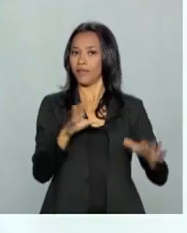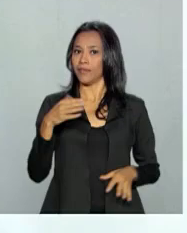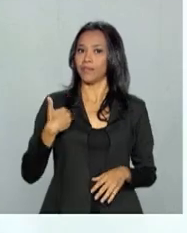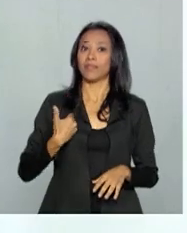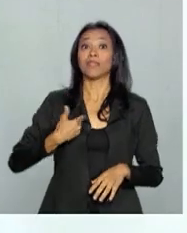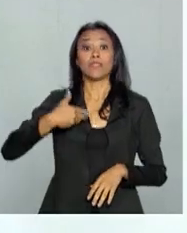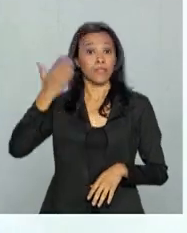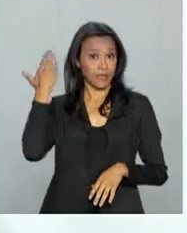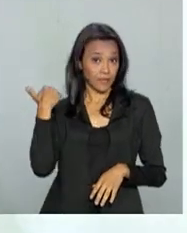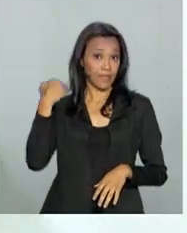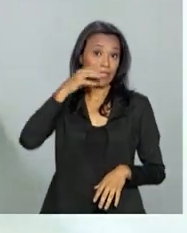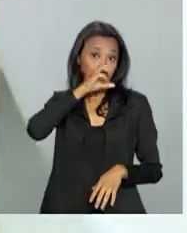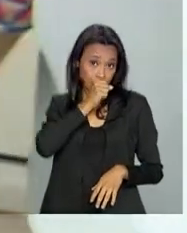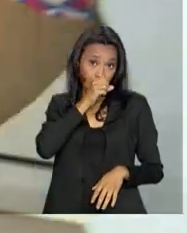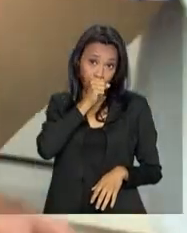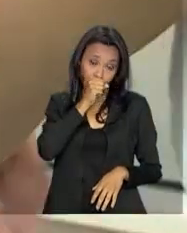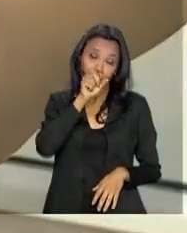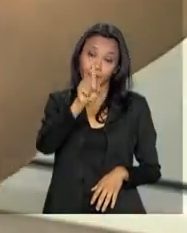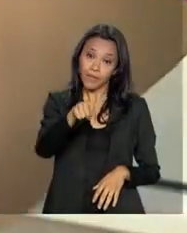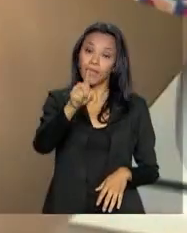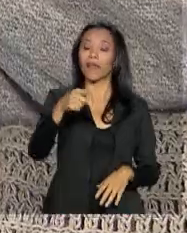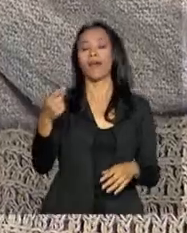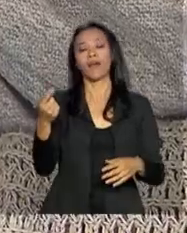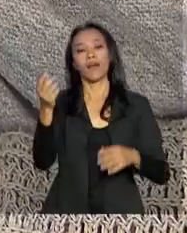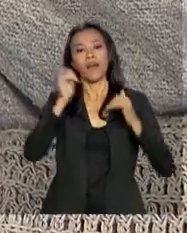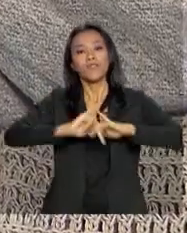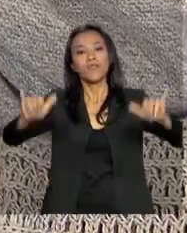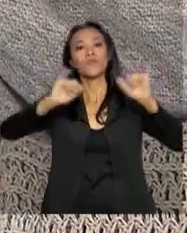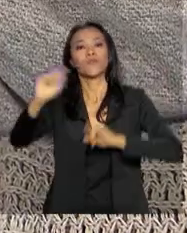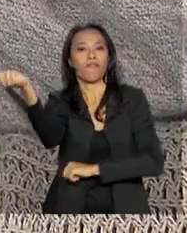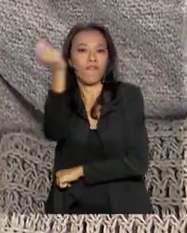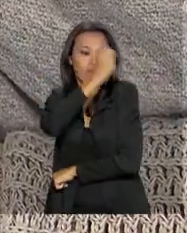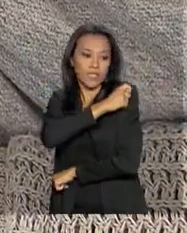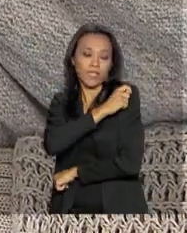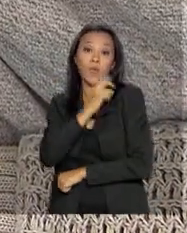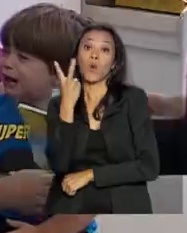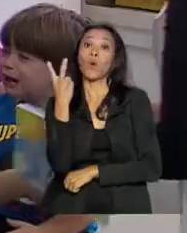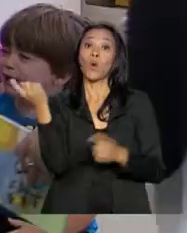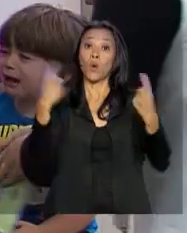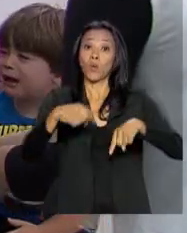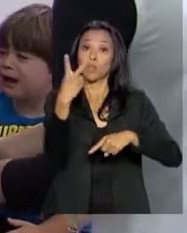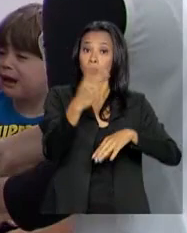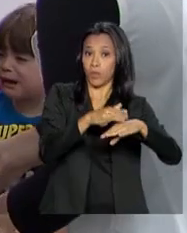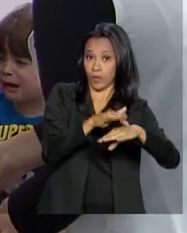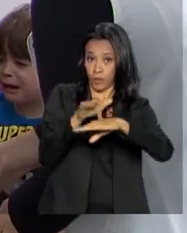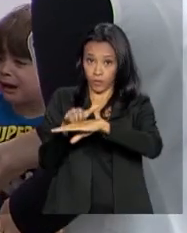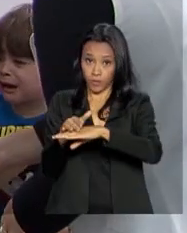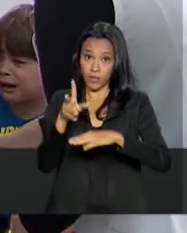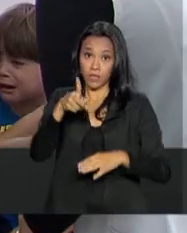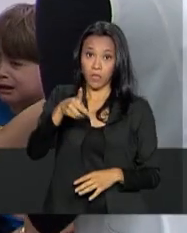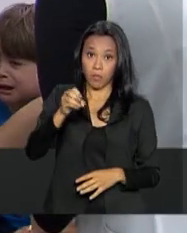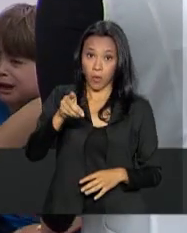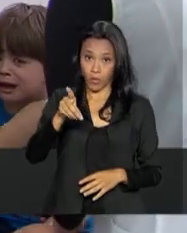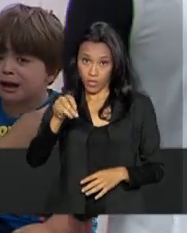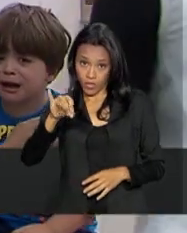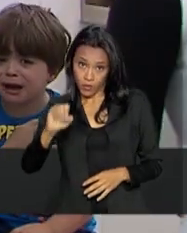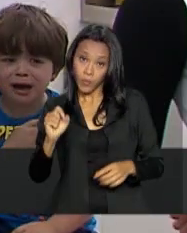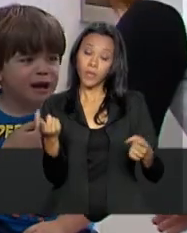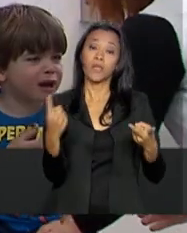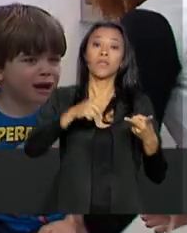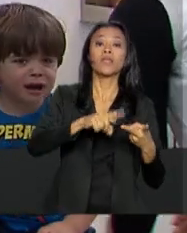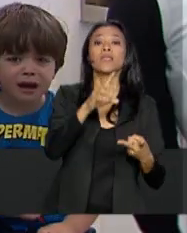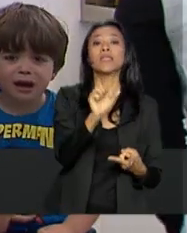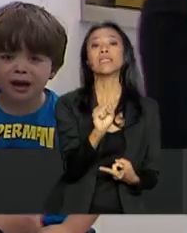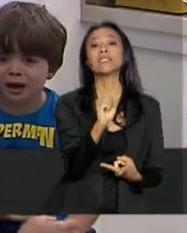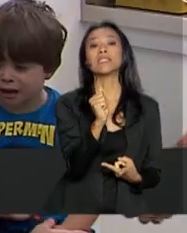mobilização nacional da campanha de vacinação contra a poliomielite e sarampo. A campanha vai até o dia 31 de agosto. Devem